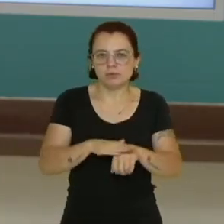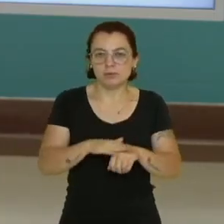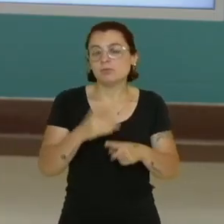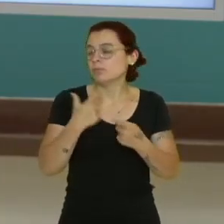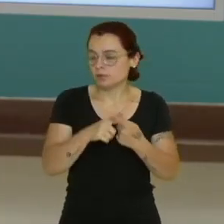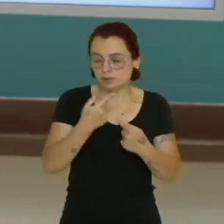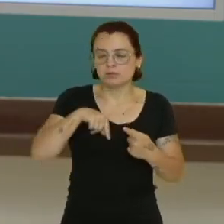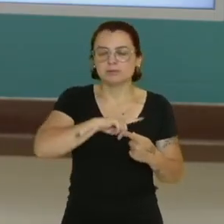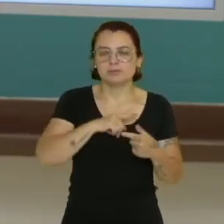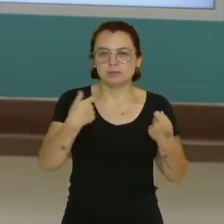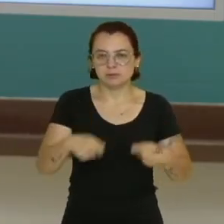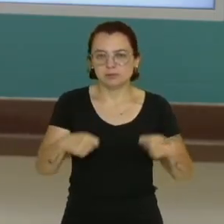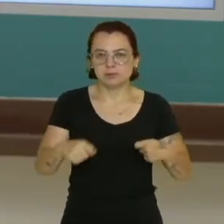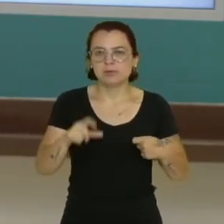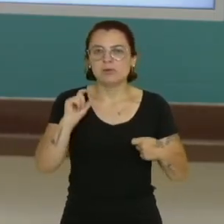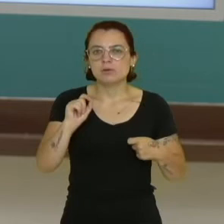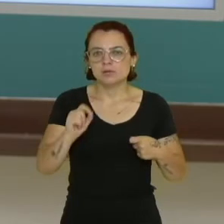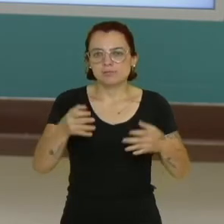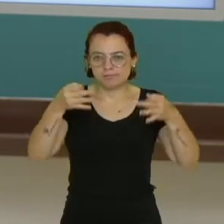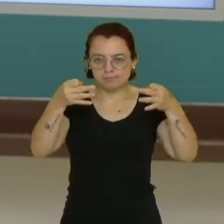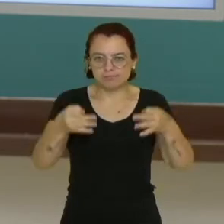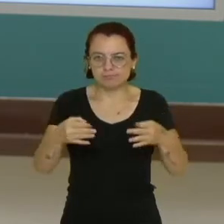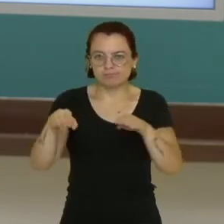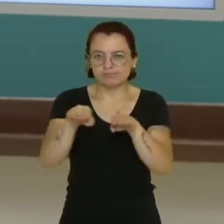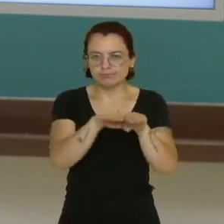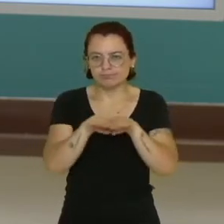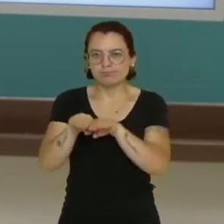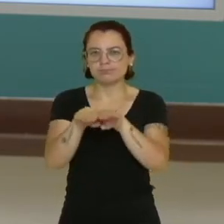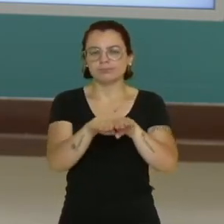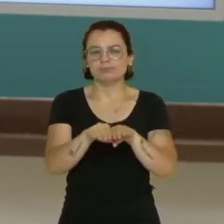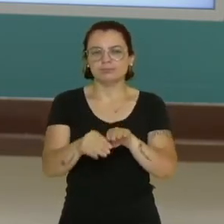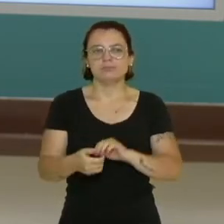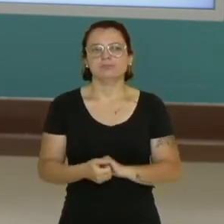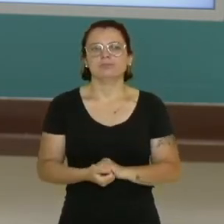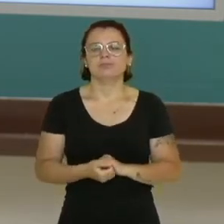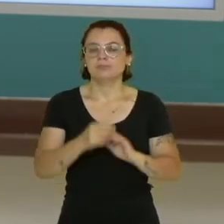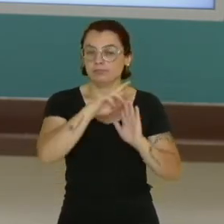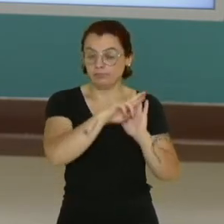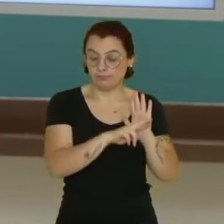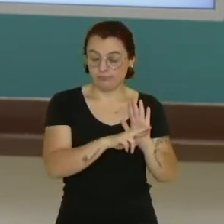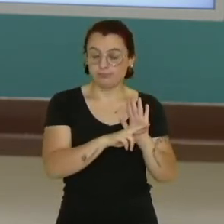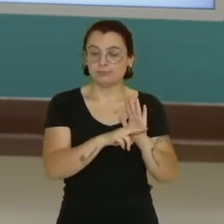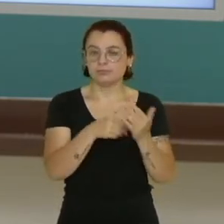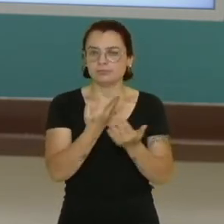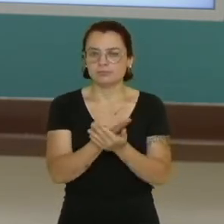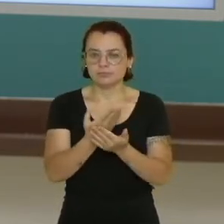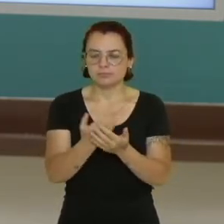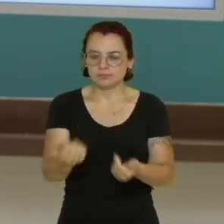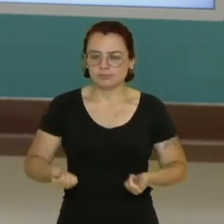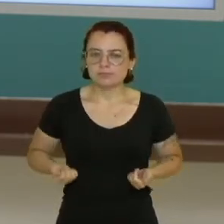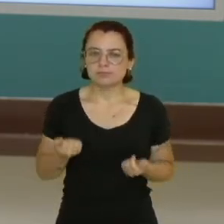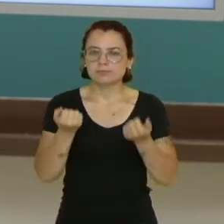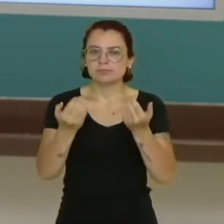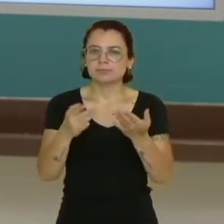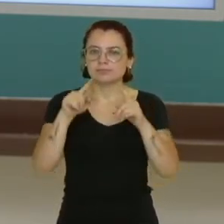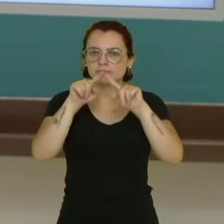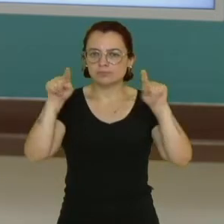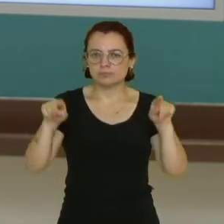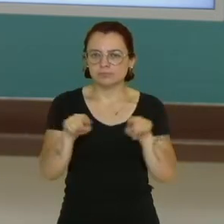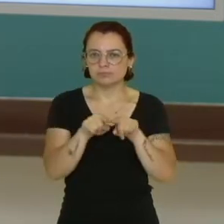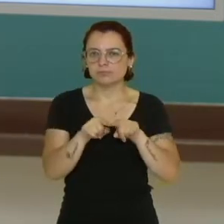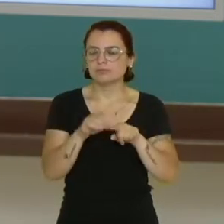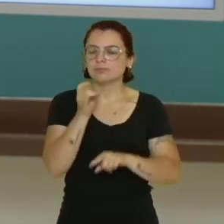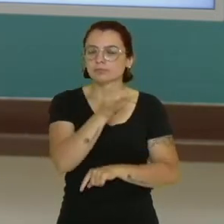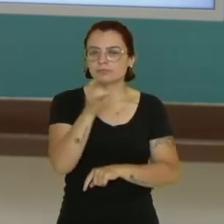ordem e a gente garantir uma rotina. Assim como o regimento escolar também acaba estabelecendo, por exemplo, as funções de cada pessoa. Que